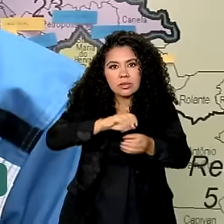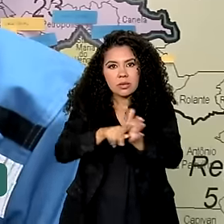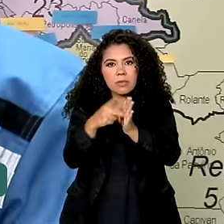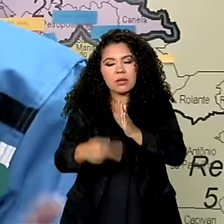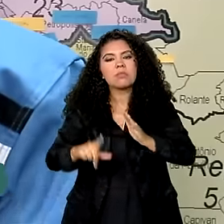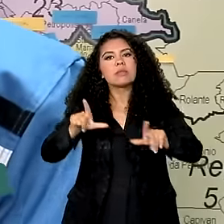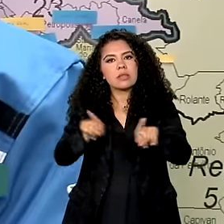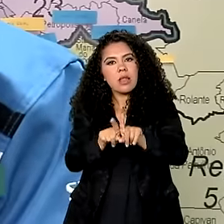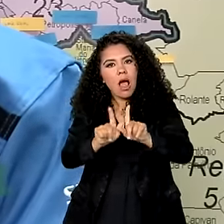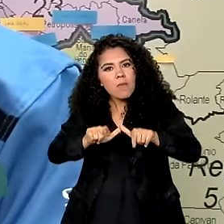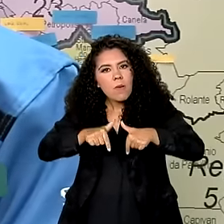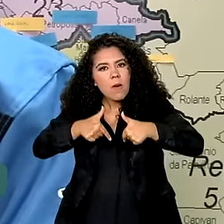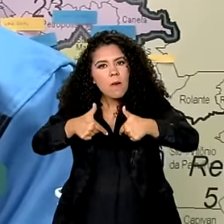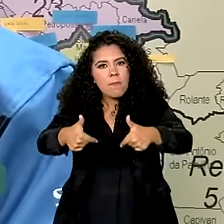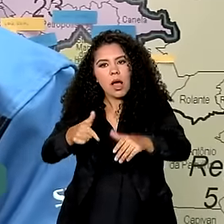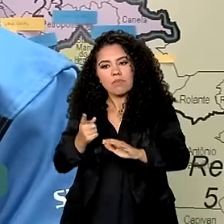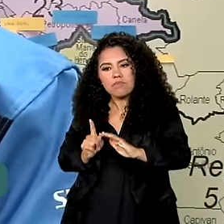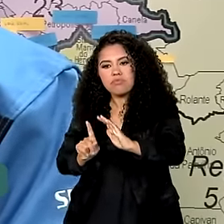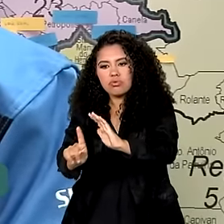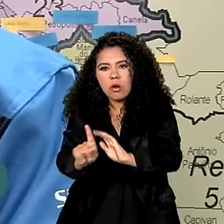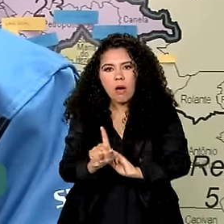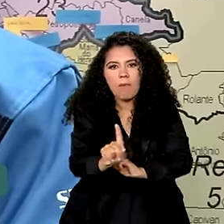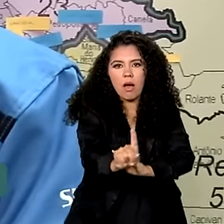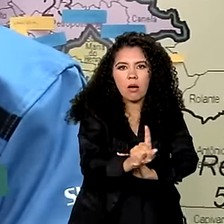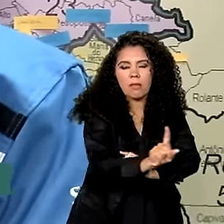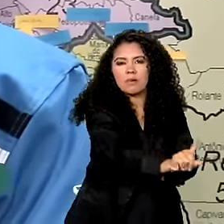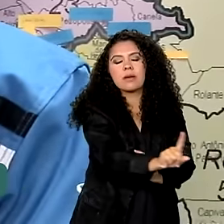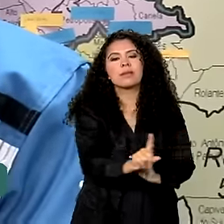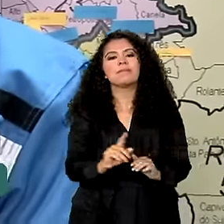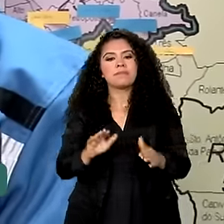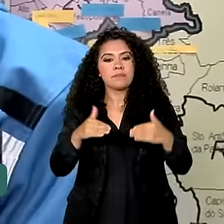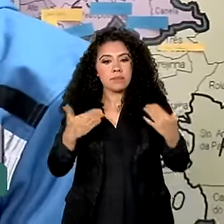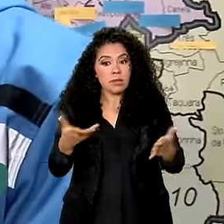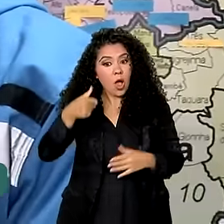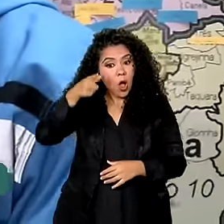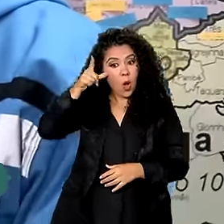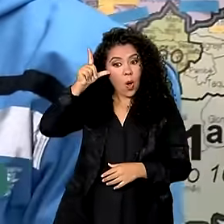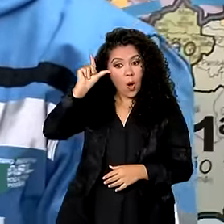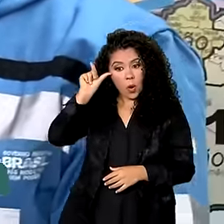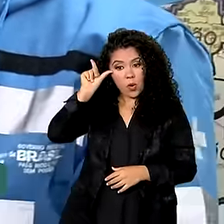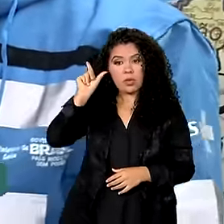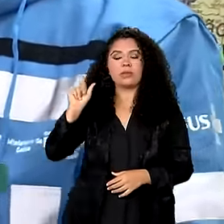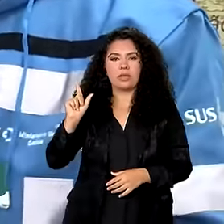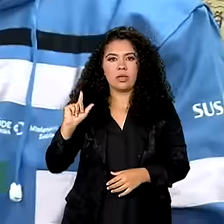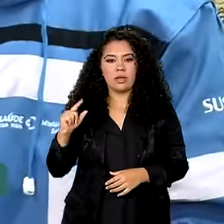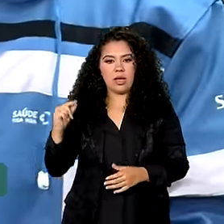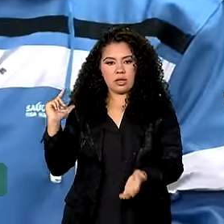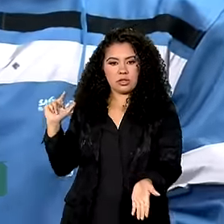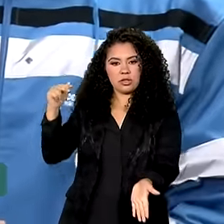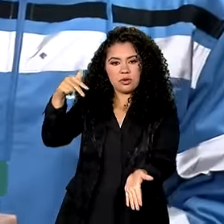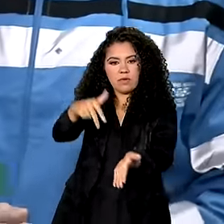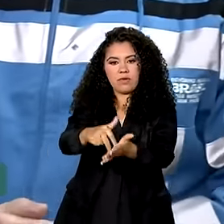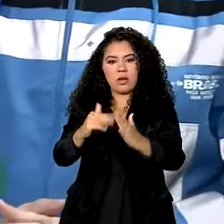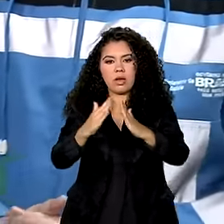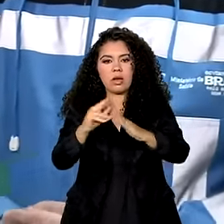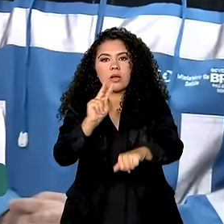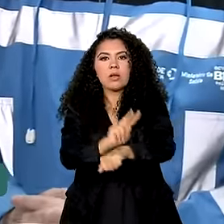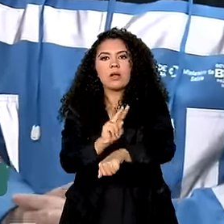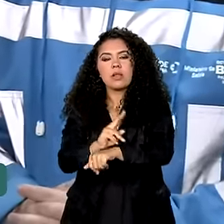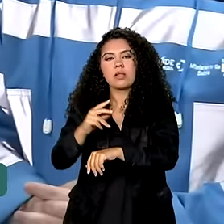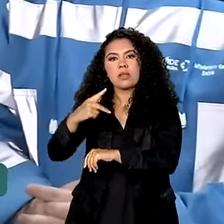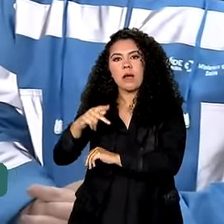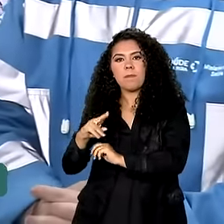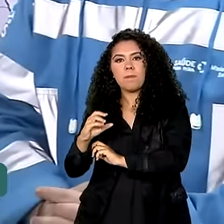volante nos abrigos. É isso aí. E ontem a gente esteve no abrigo da PUC, a Pontifícia Universidade